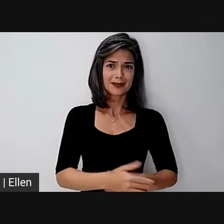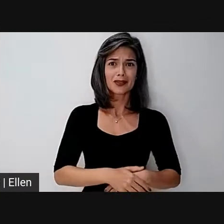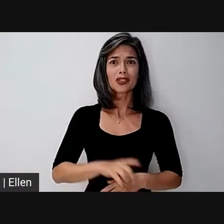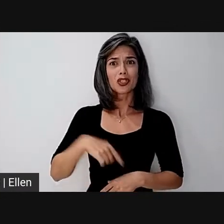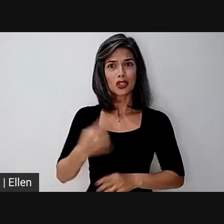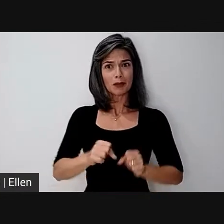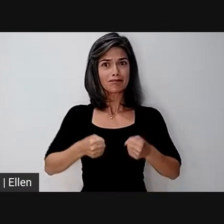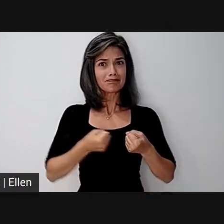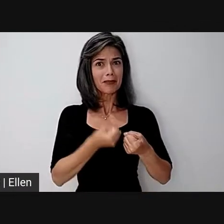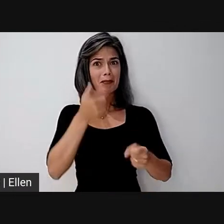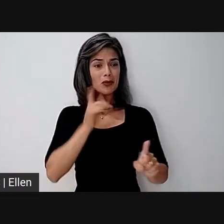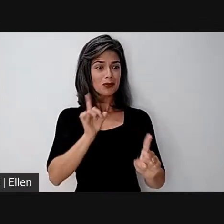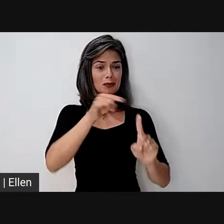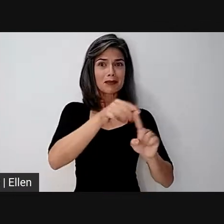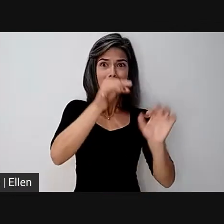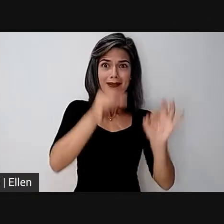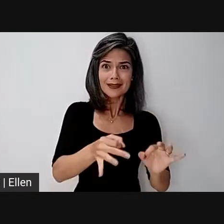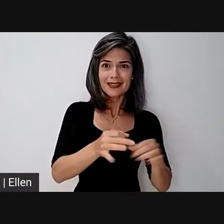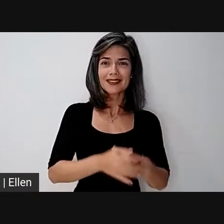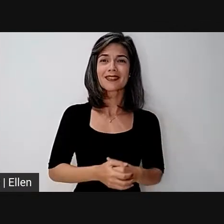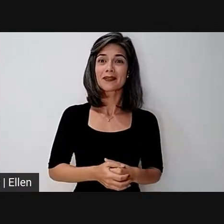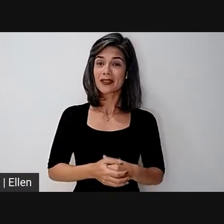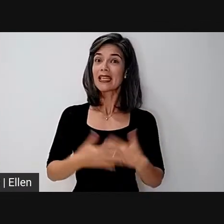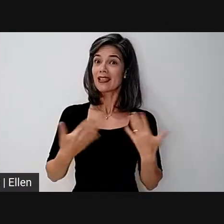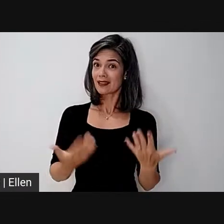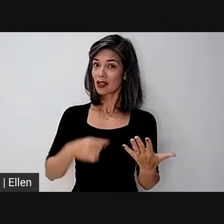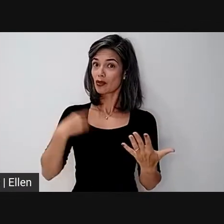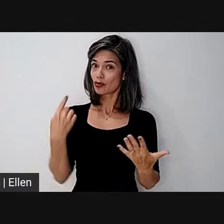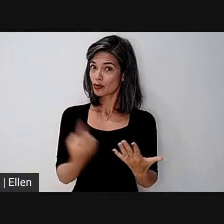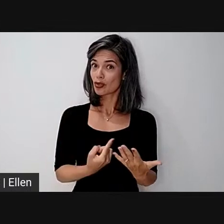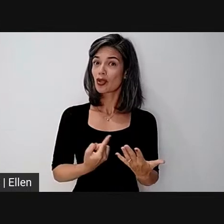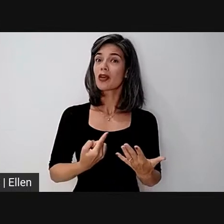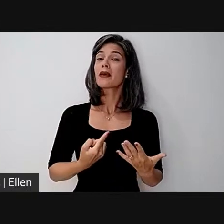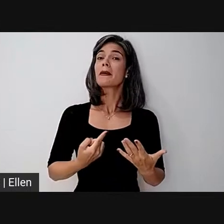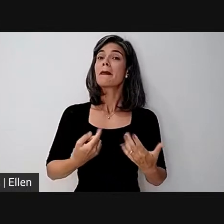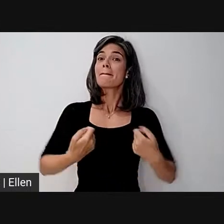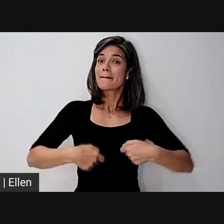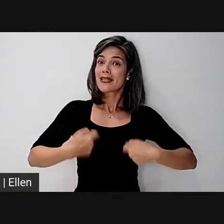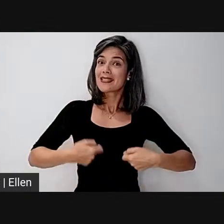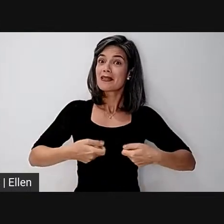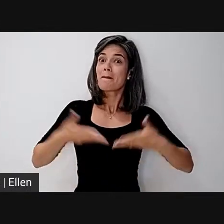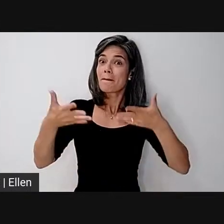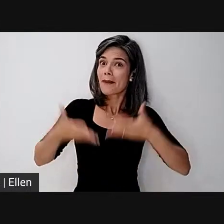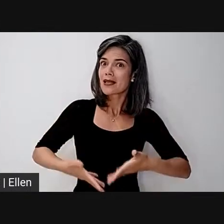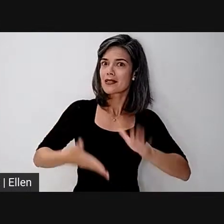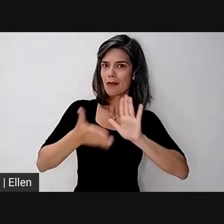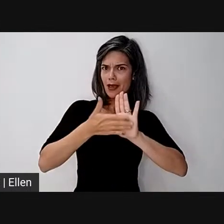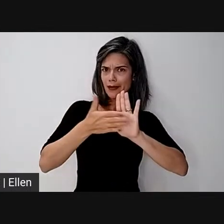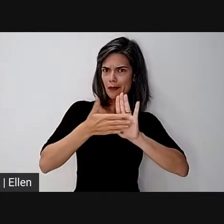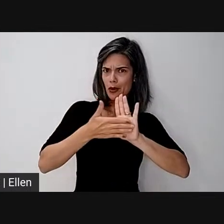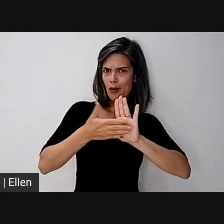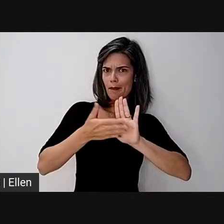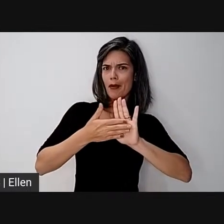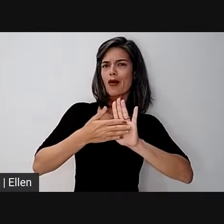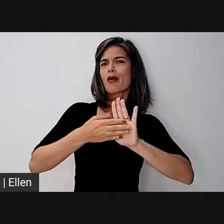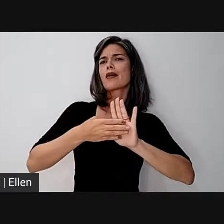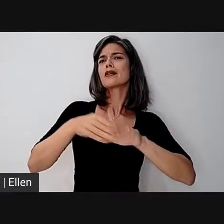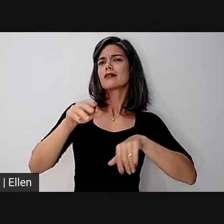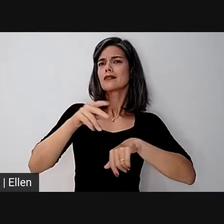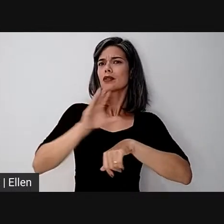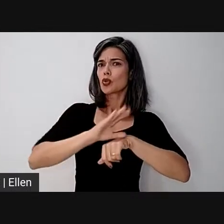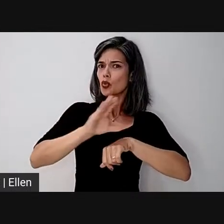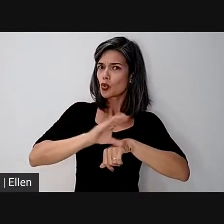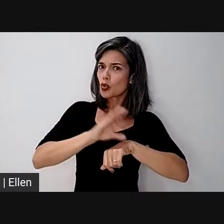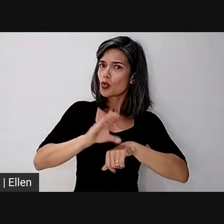alcançado. Para isso, além de participarem ativamente das propostas do curso, dos dois cursos, pedimos que sempre